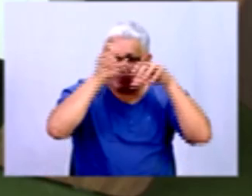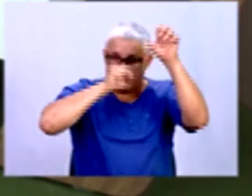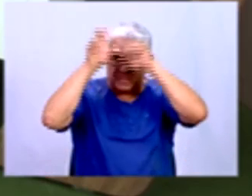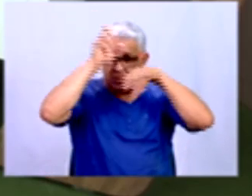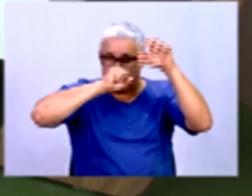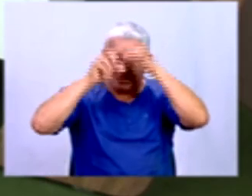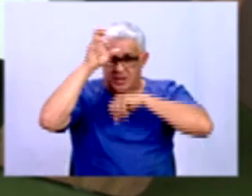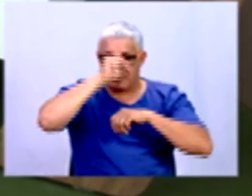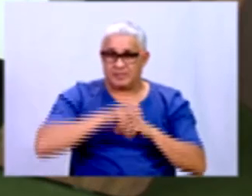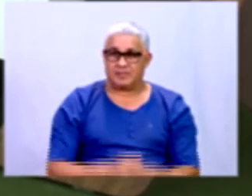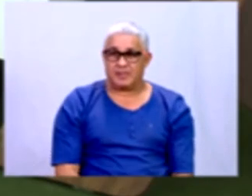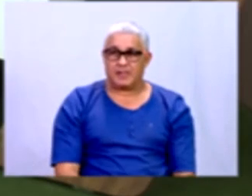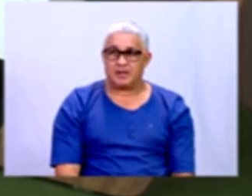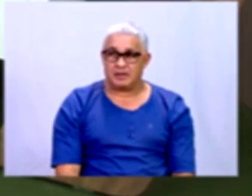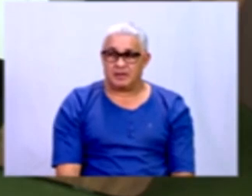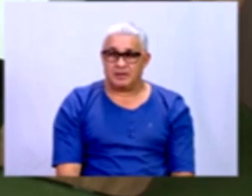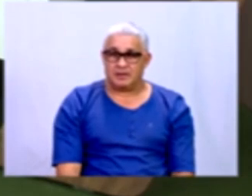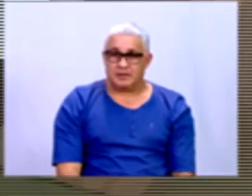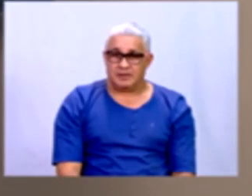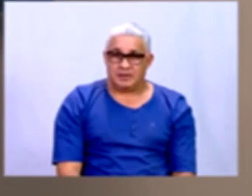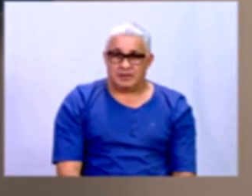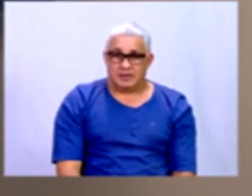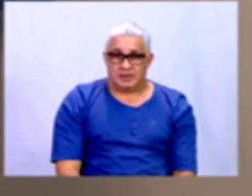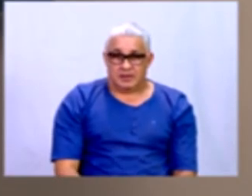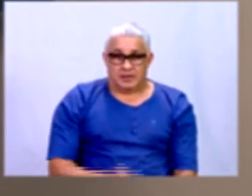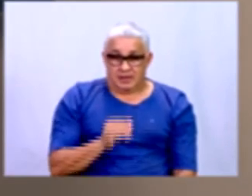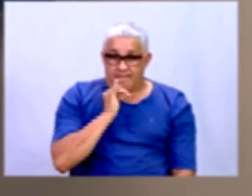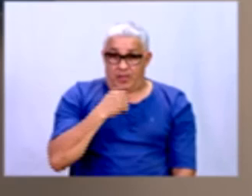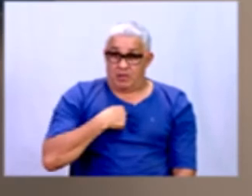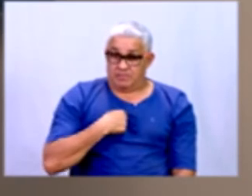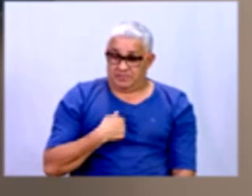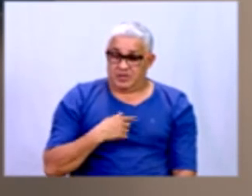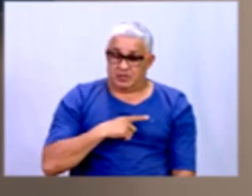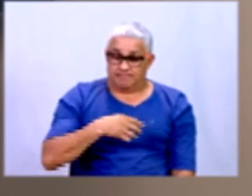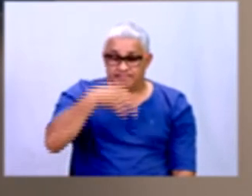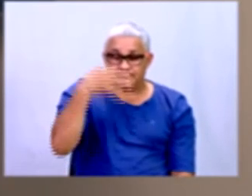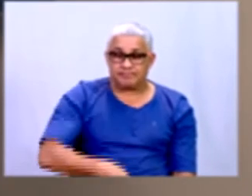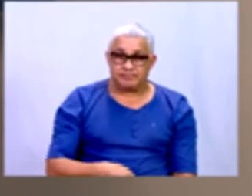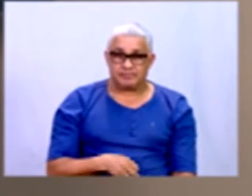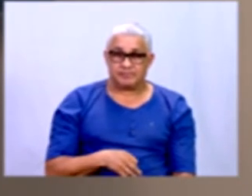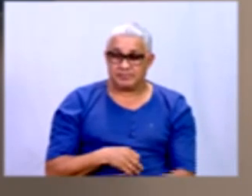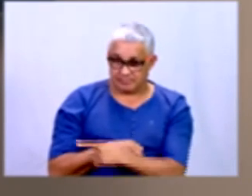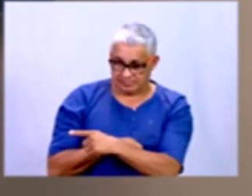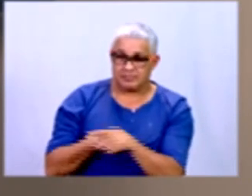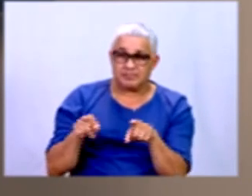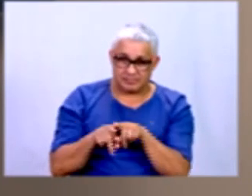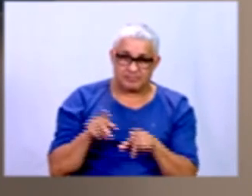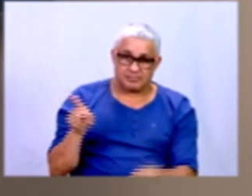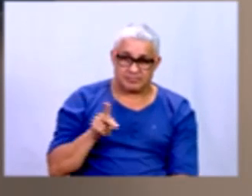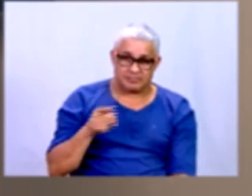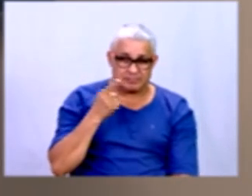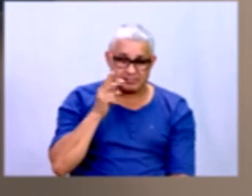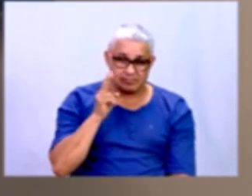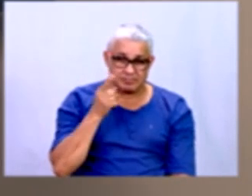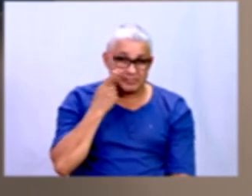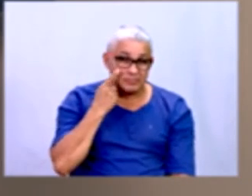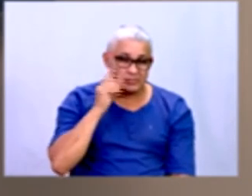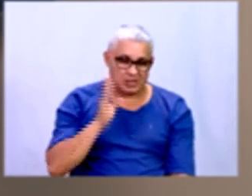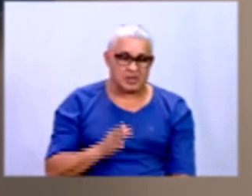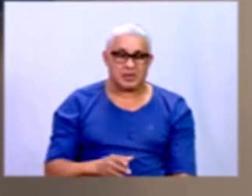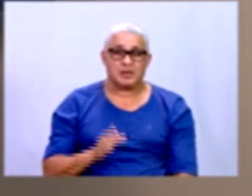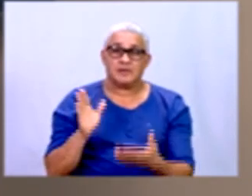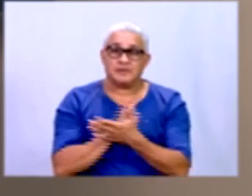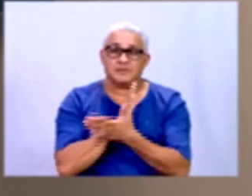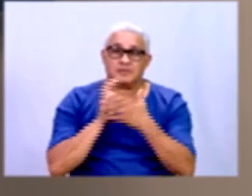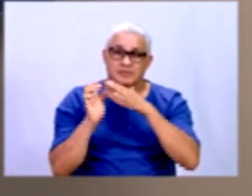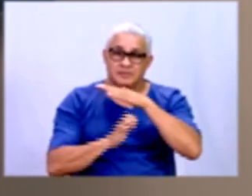Exatamente. E a gente, eu por exemplo, eu tenho certeza que o professor também já viu isso, muitas empresas